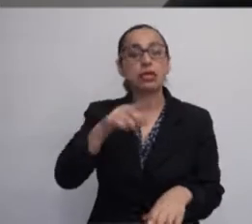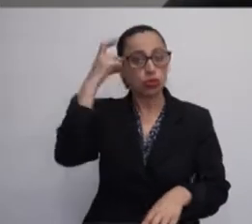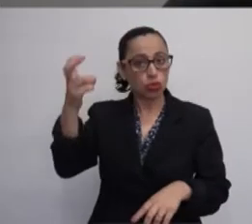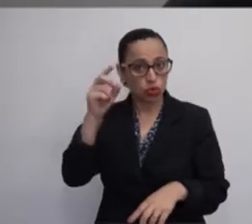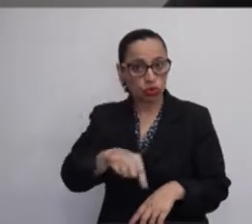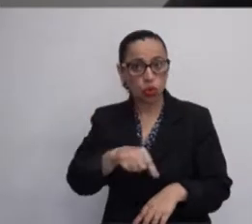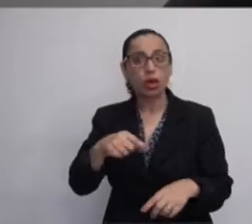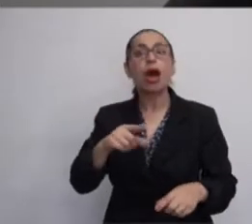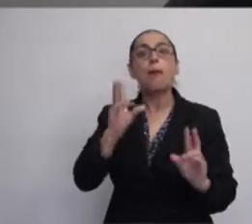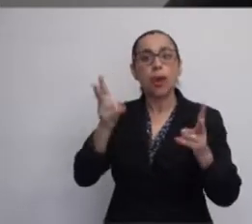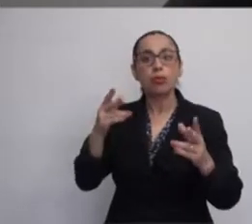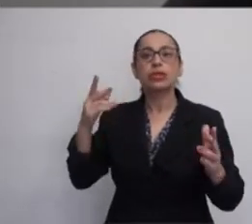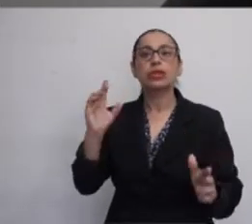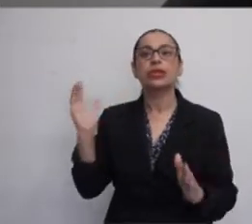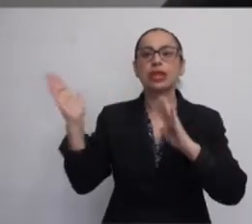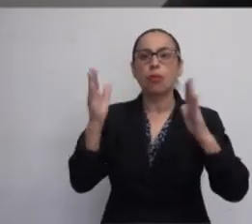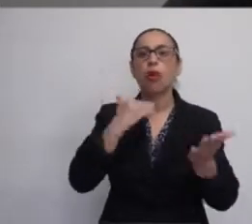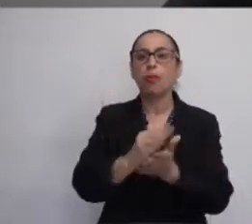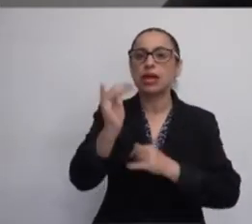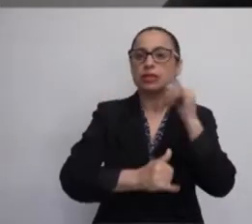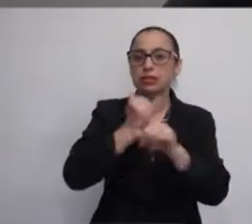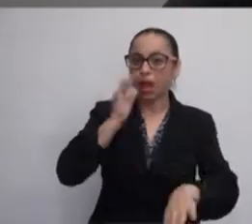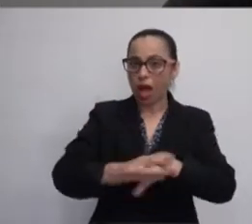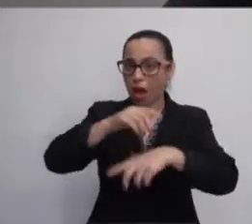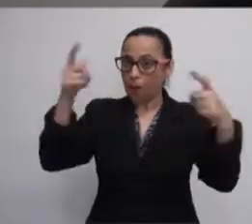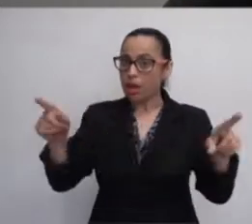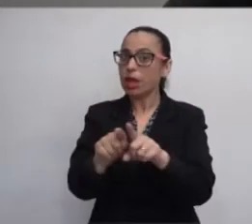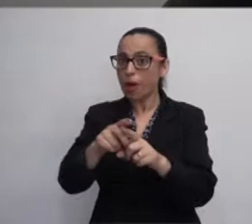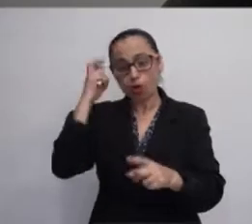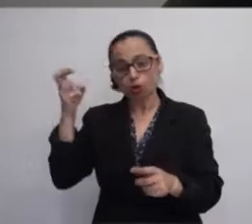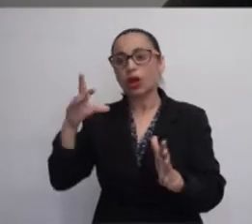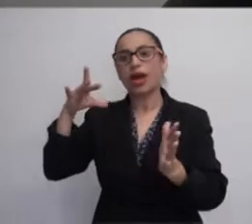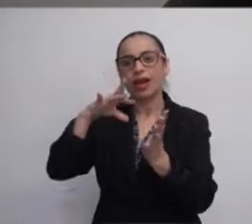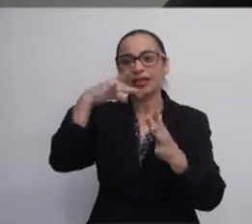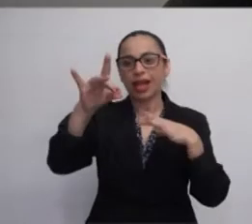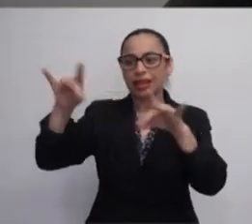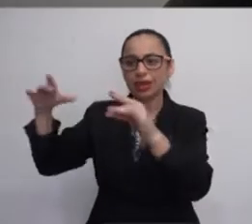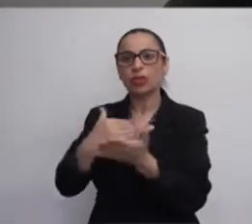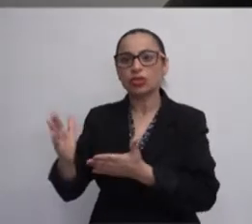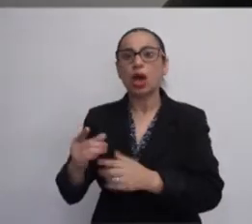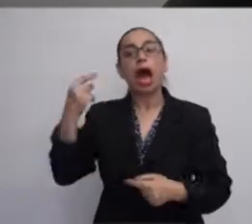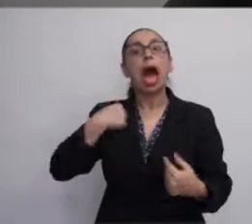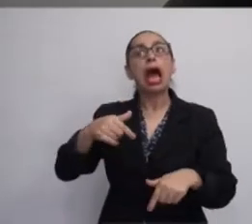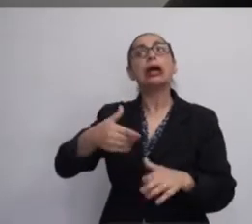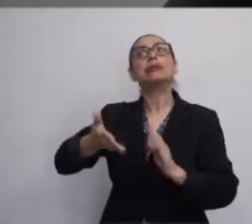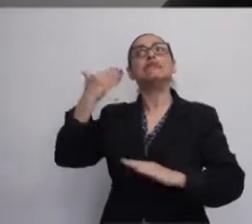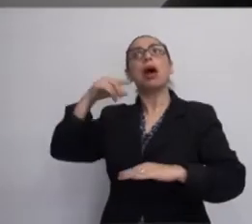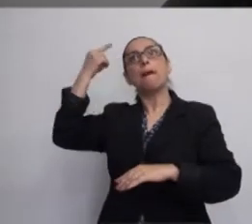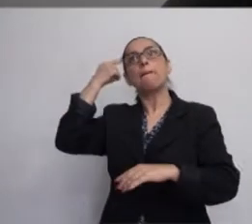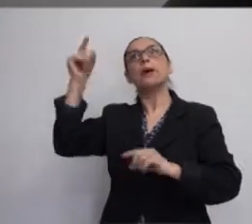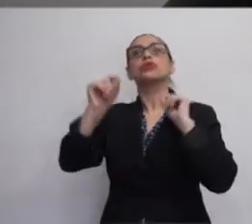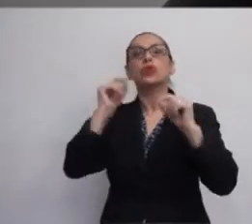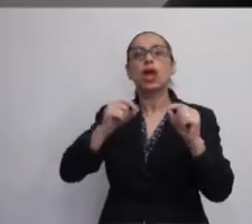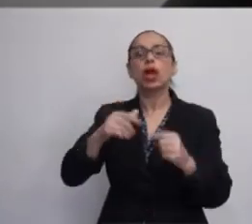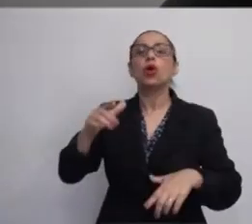internet ampliou suas redes. Por volta dos anos 2000, imaginou-se que a internet e os espaços por ela